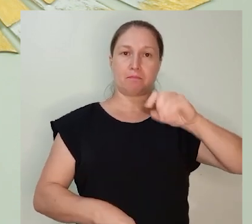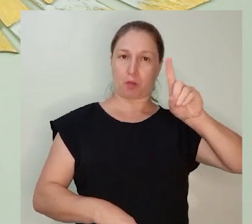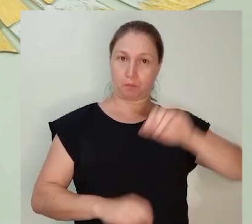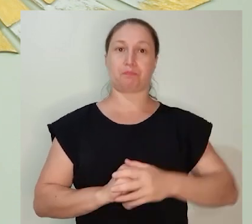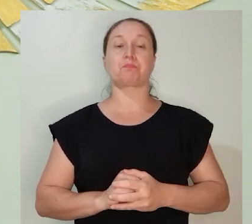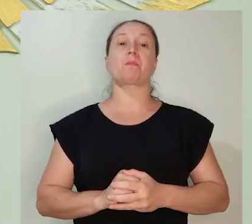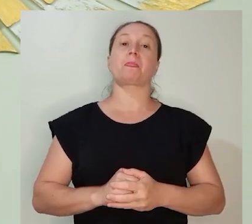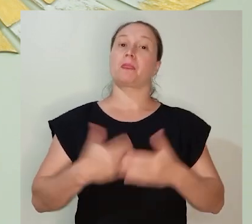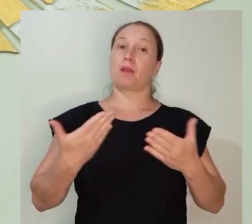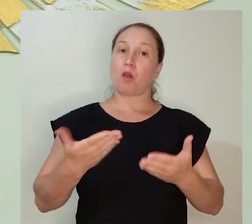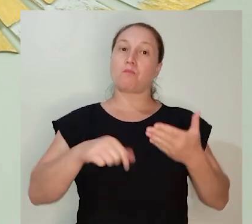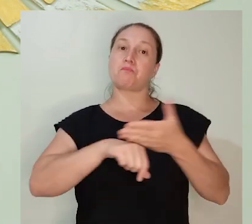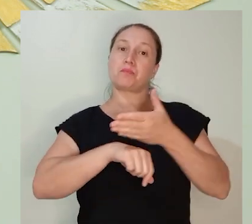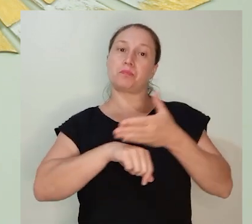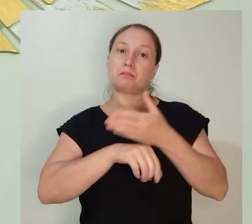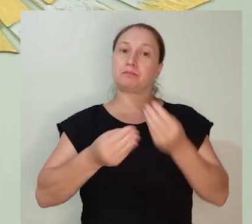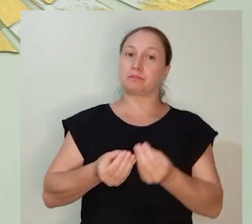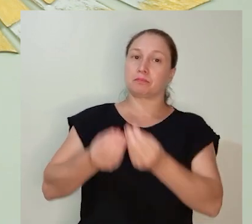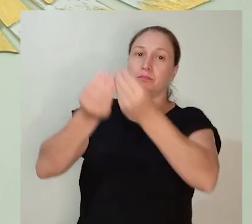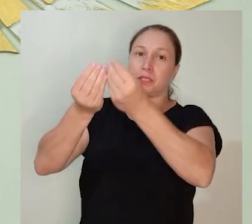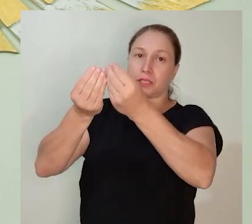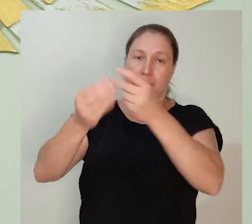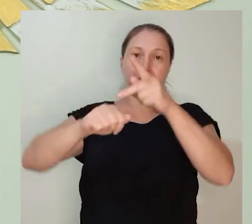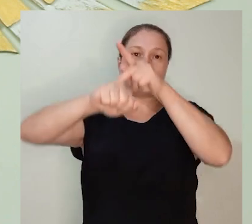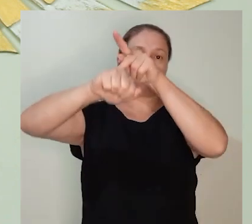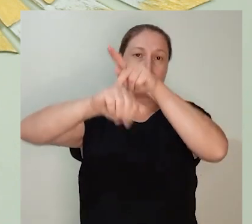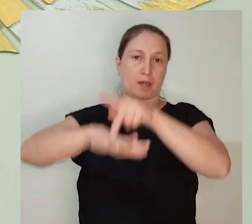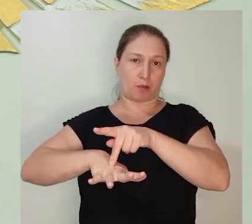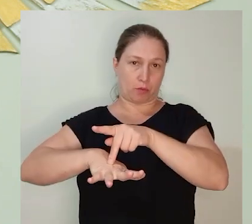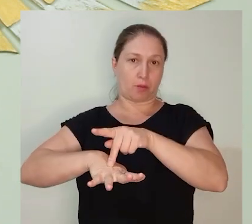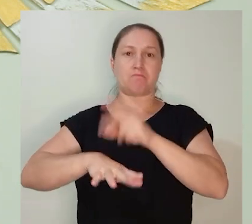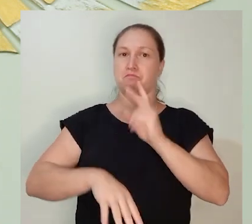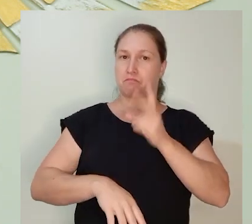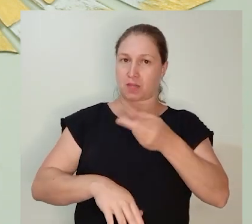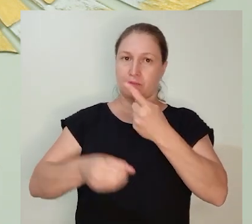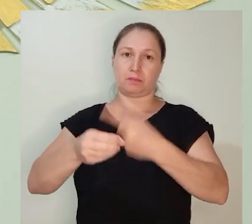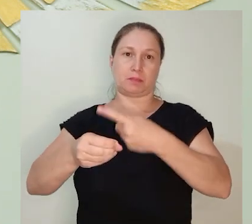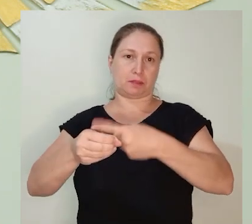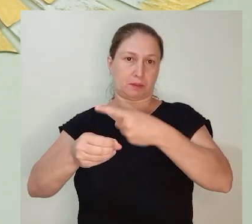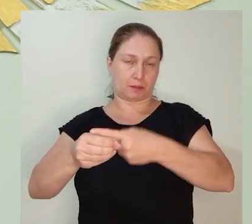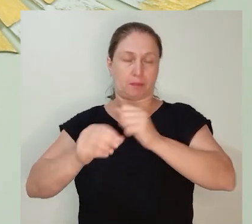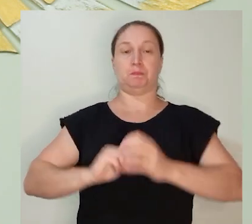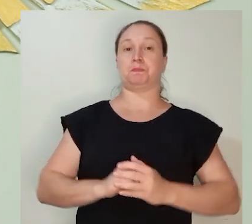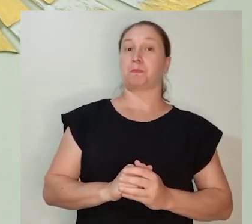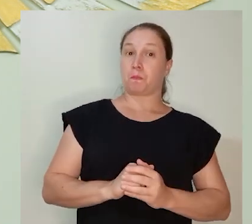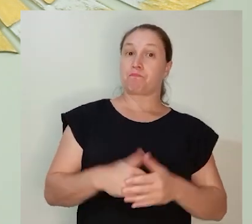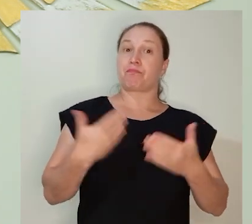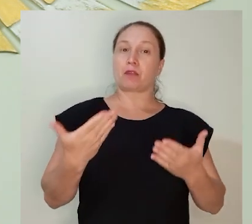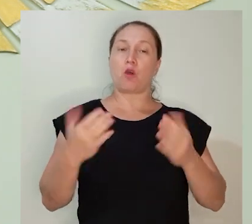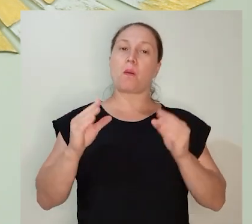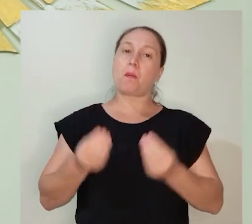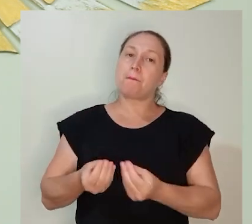enquanto estava celebrando a Eucaristia na paróquia Santo Antônio de Pádua, do mesmo localidade. E